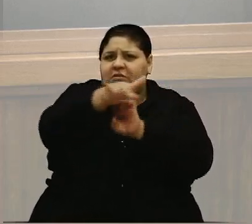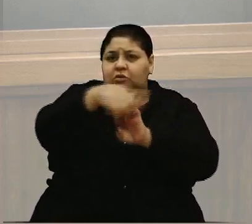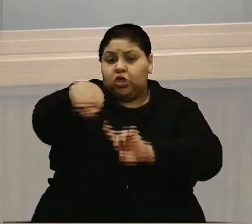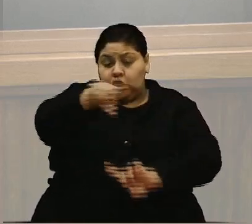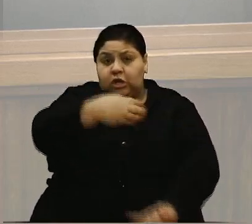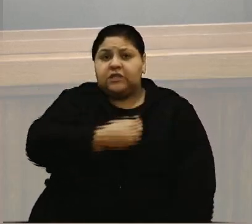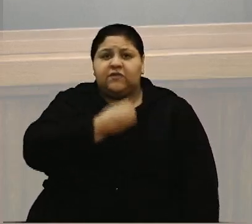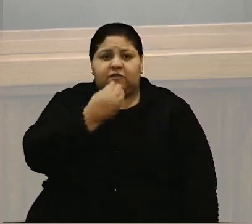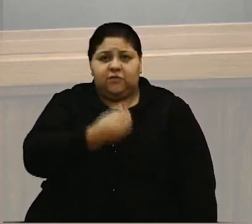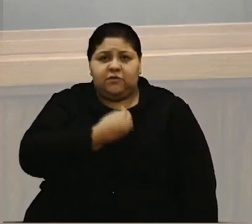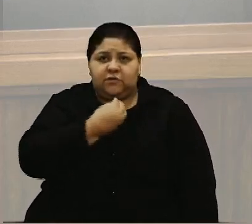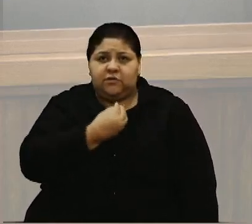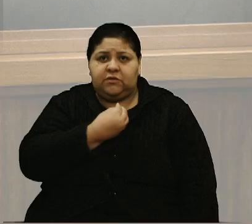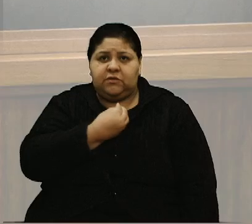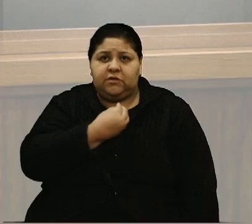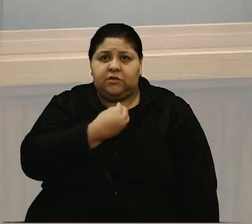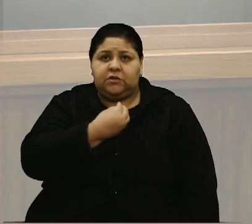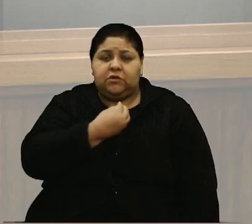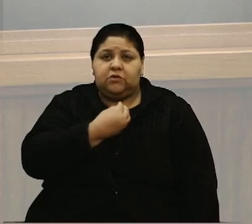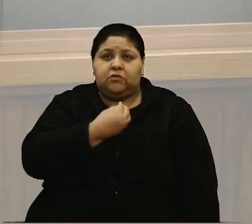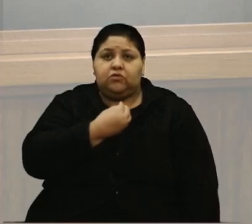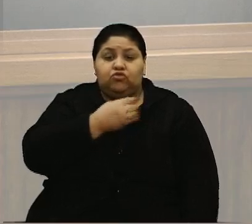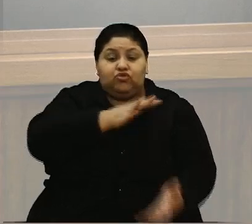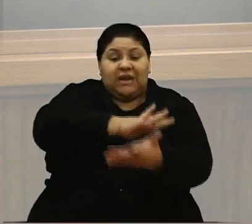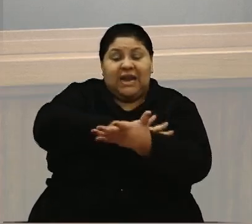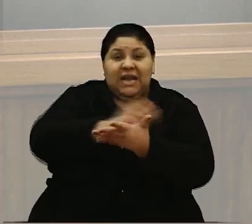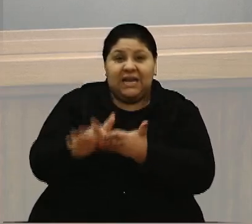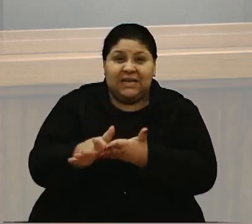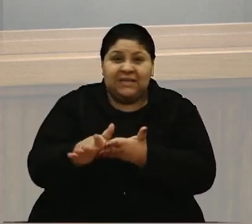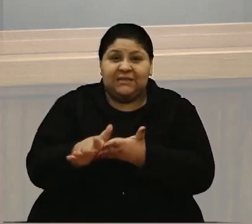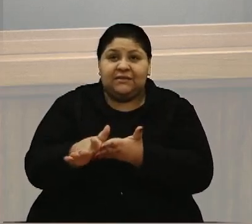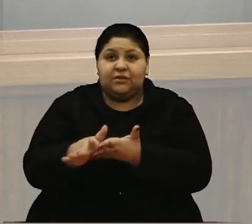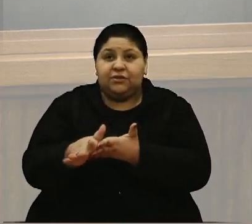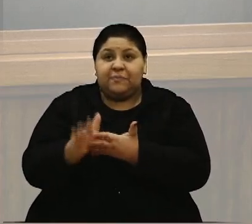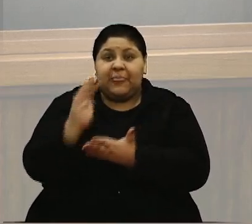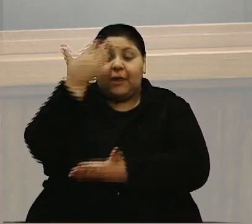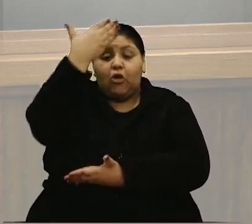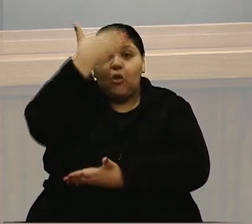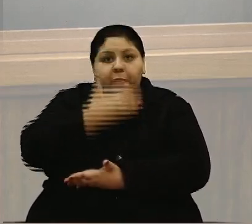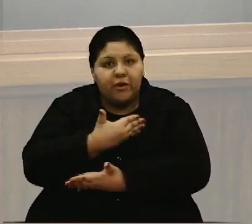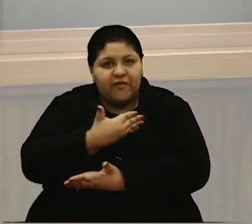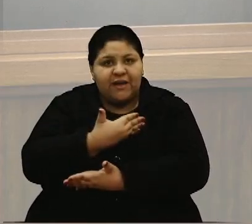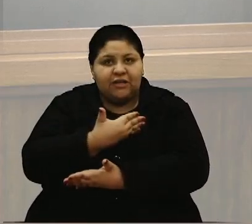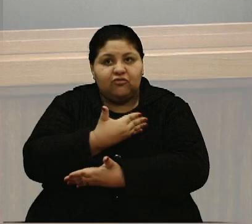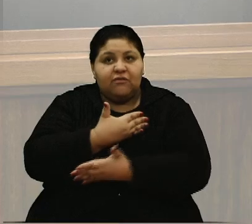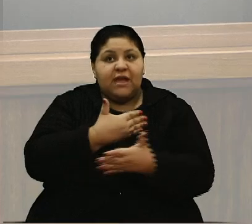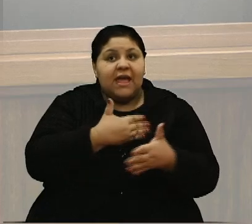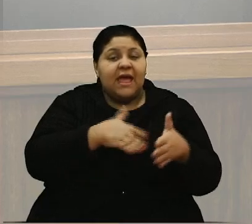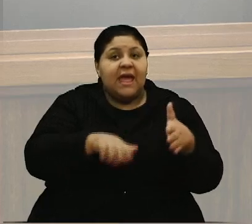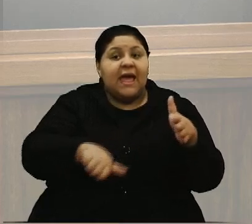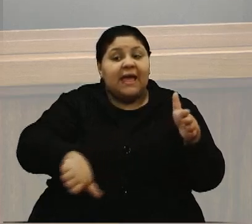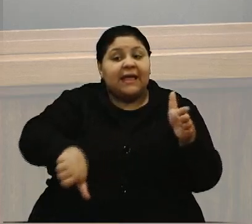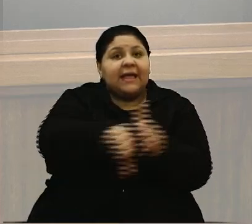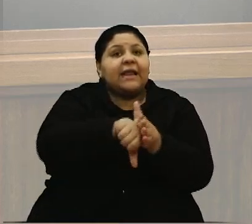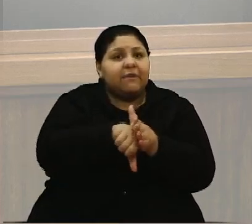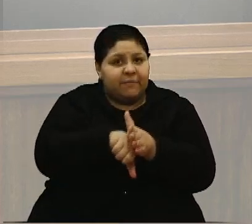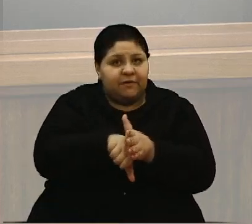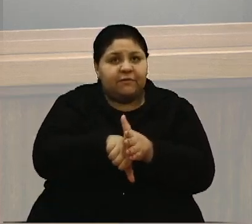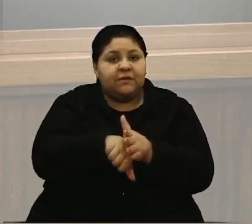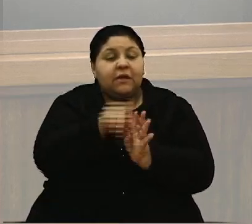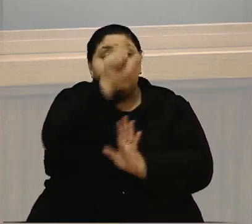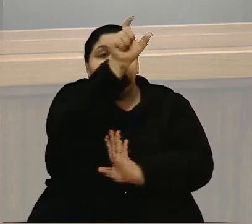vivemos, onde o racismo é comprovado, é crime, onde